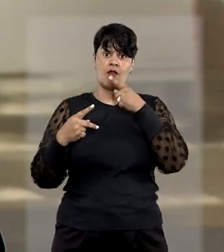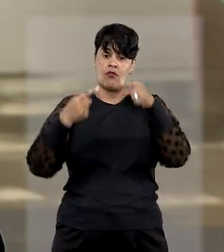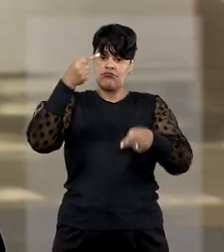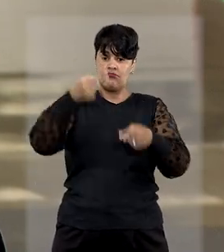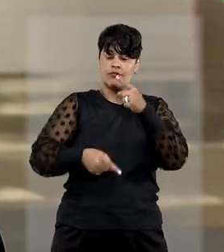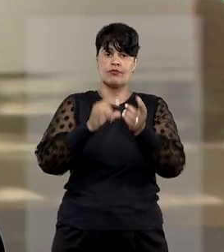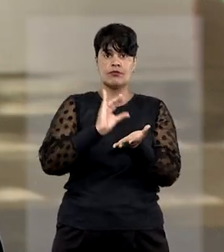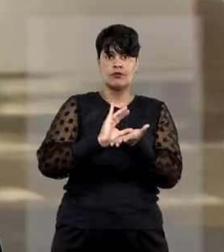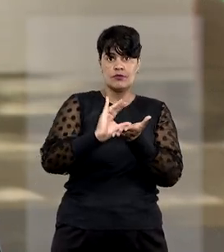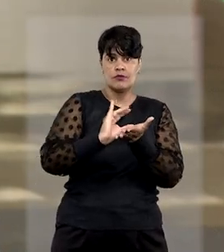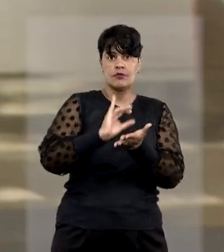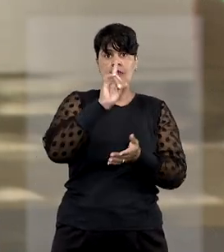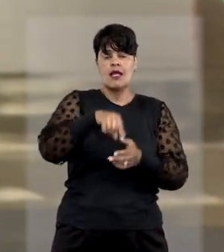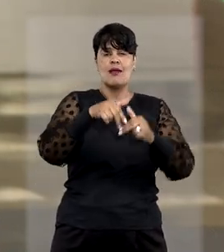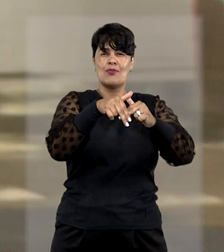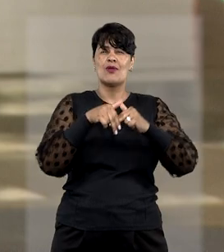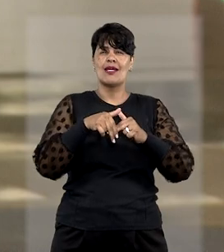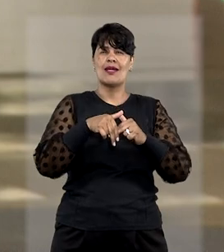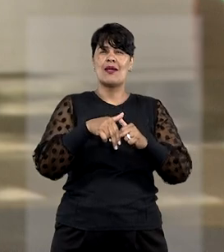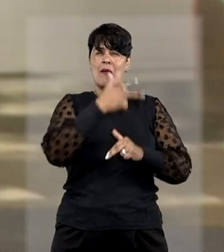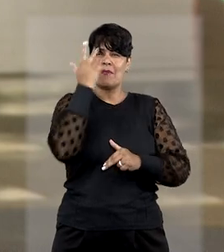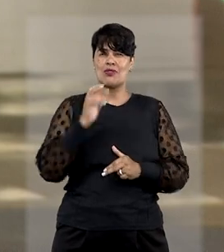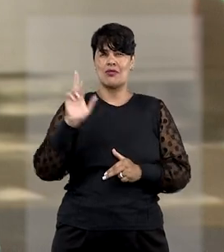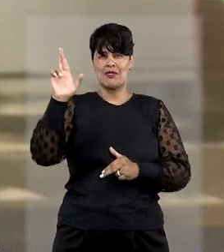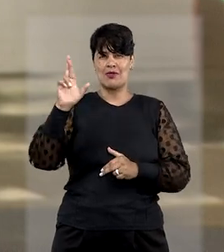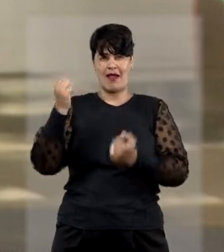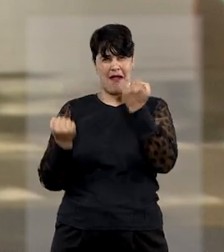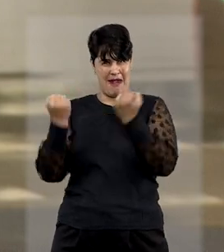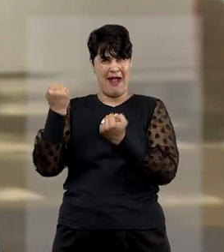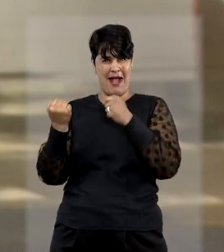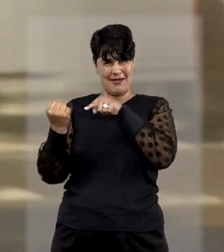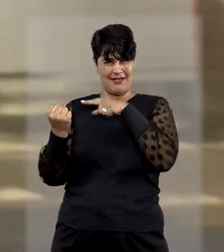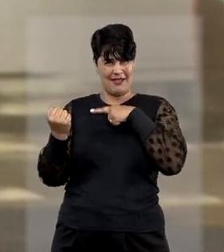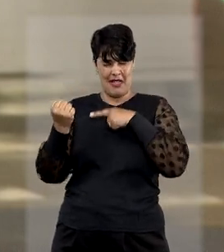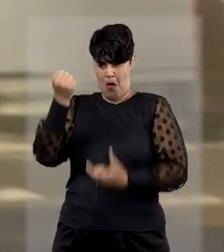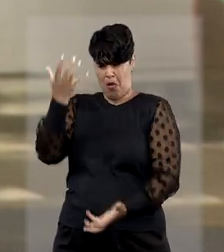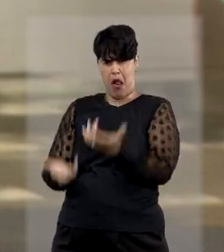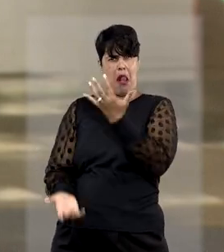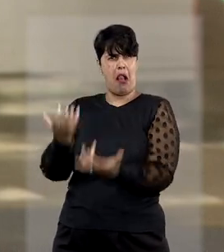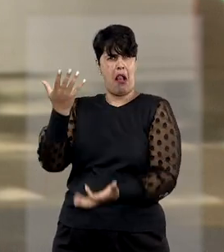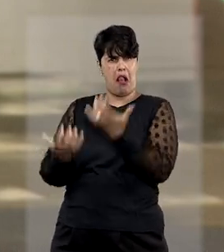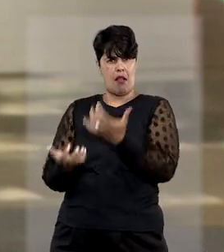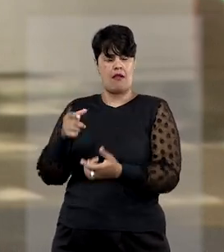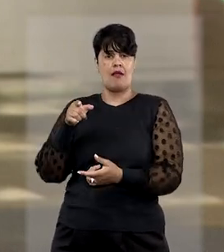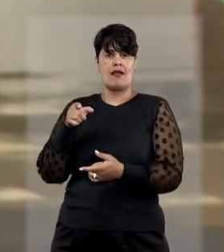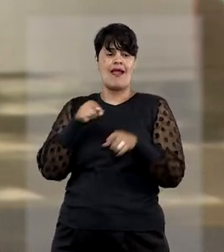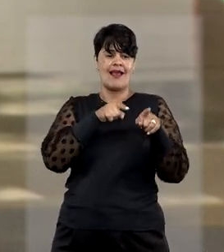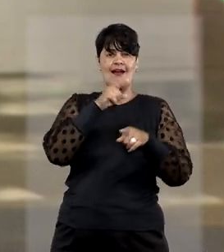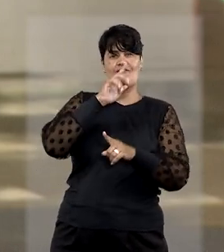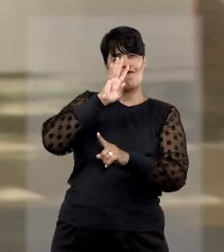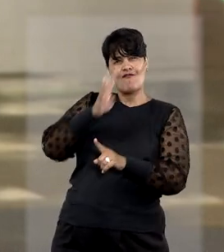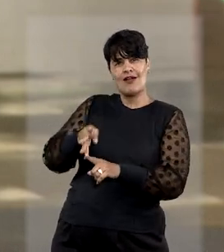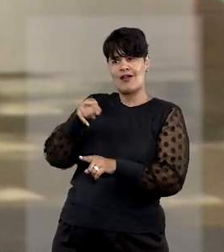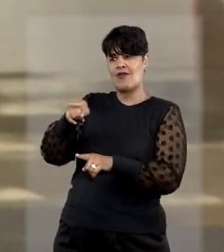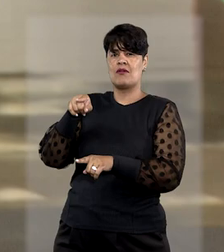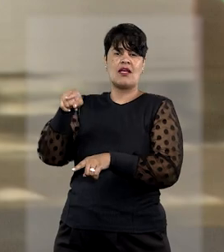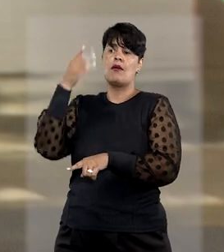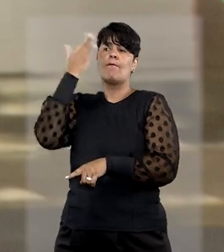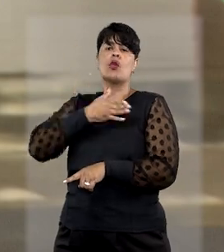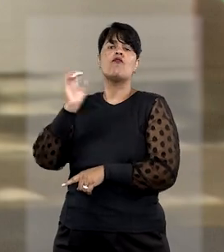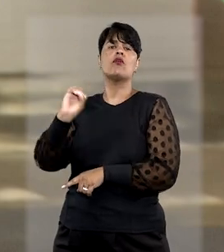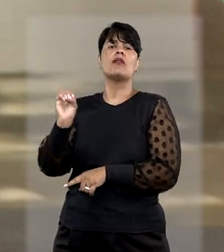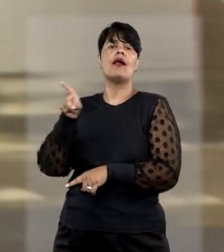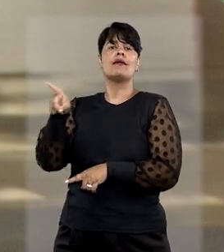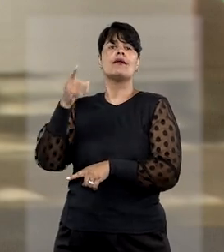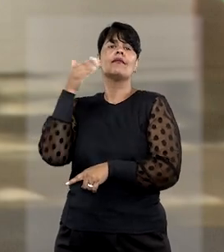ajuizada pelo dono de um veículo incendiado sob o fundamento de que o consumidor não comprovou a existência de defeito